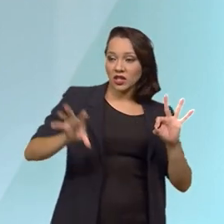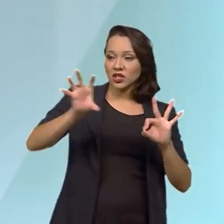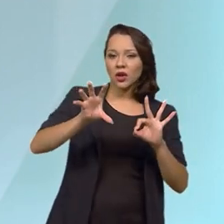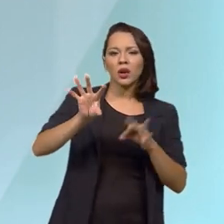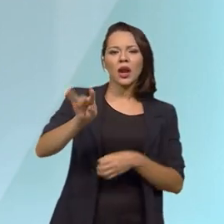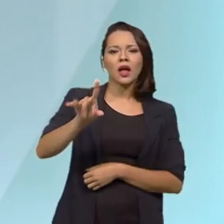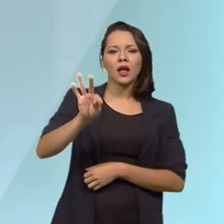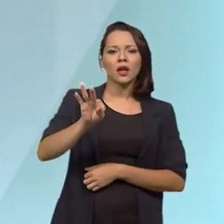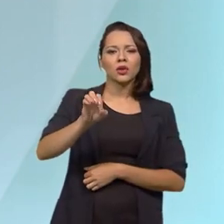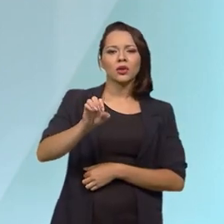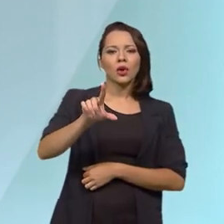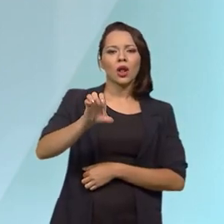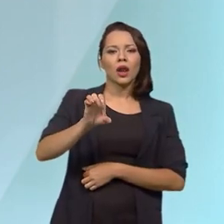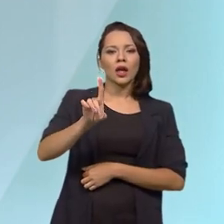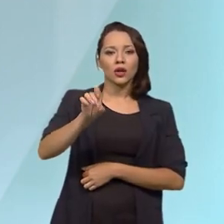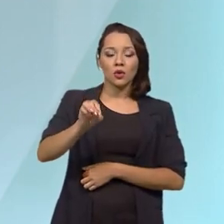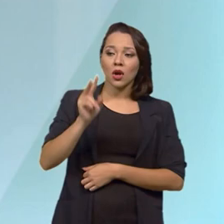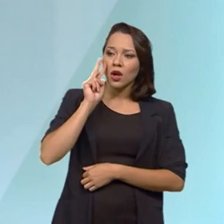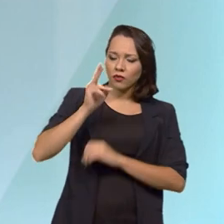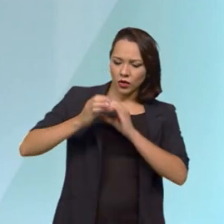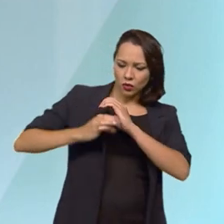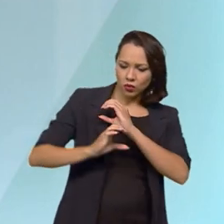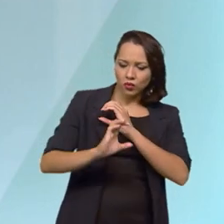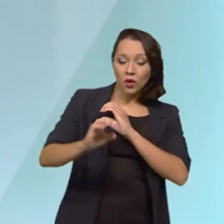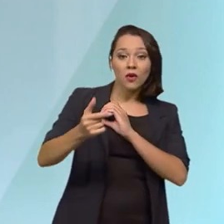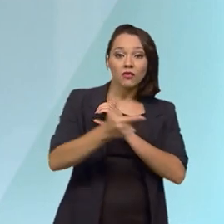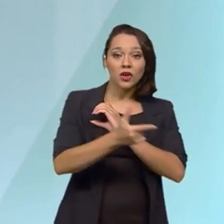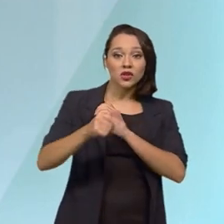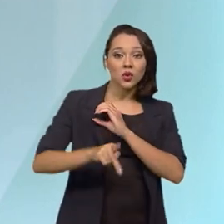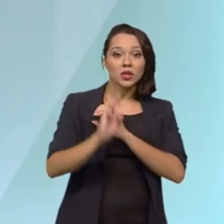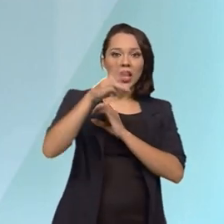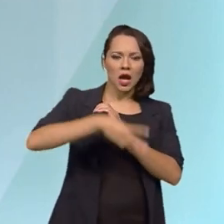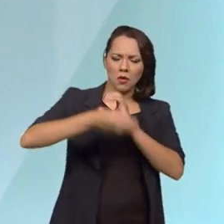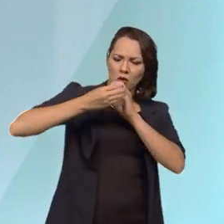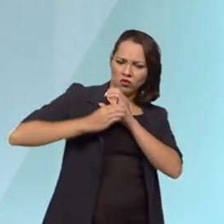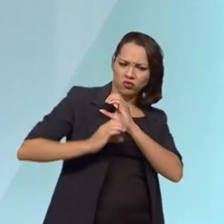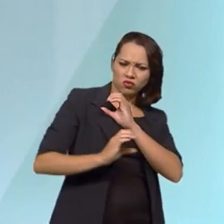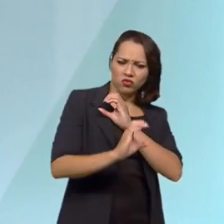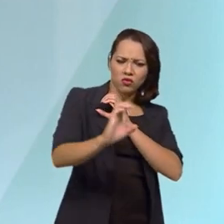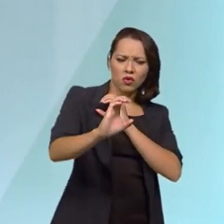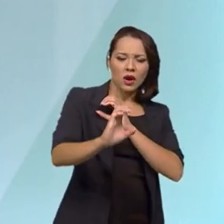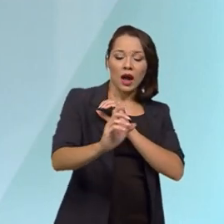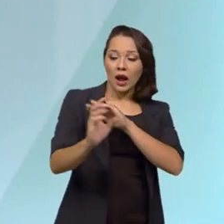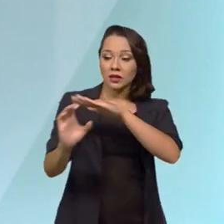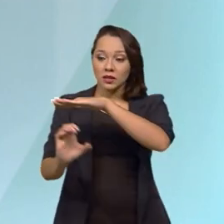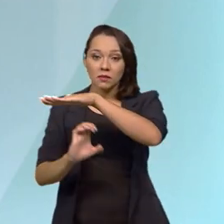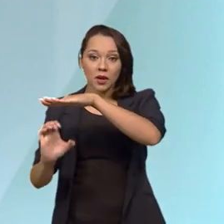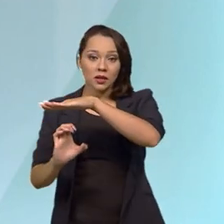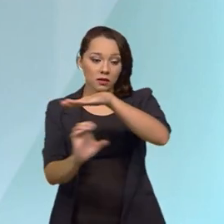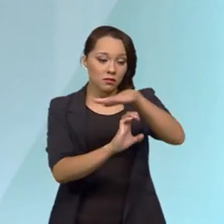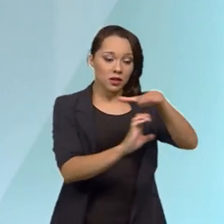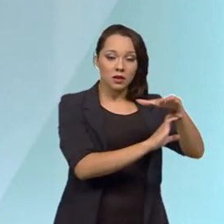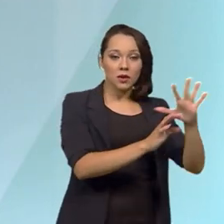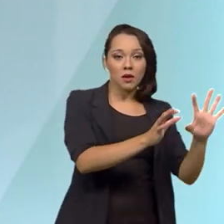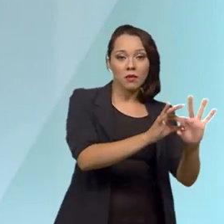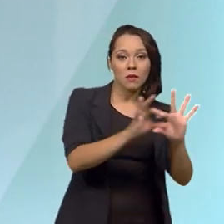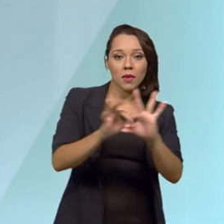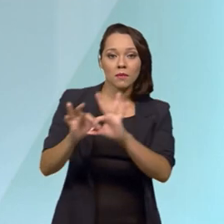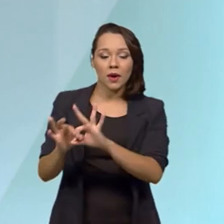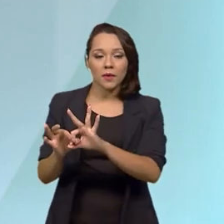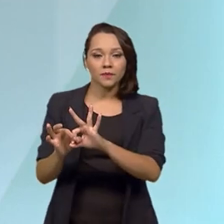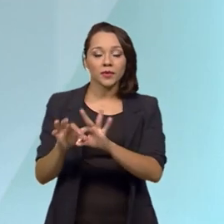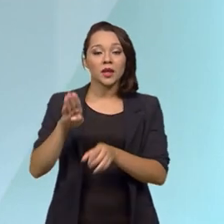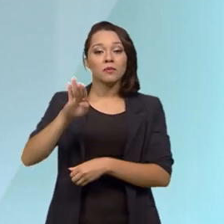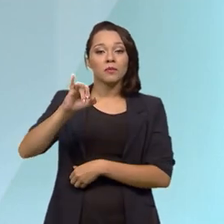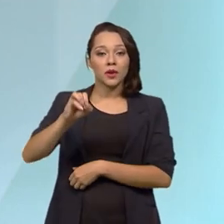Toledo, eu pude ver um gasoduto de 22 quilômetros, interligando esses pequenos produtores que jogavam o